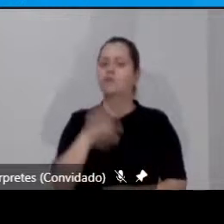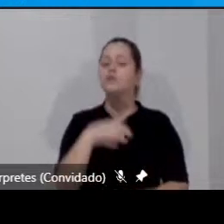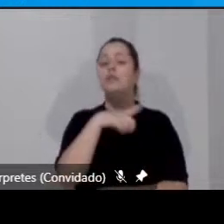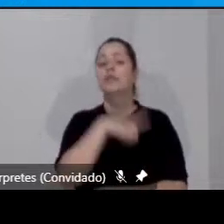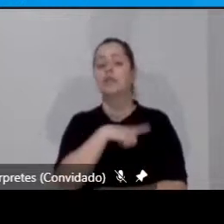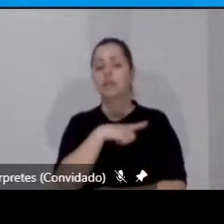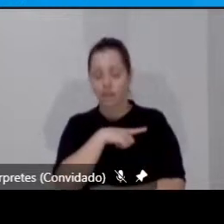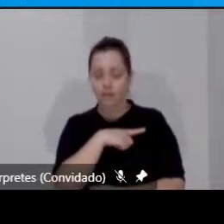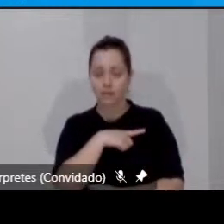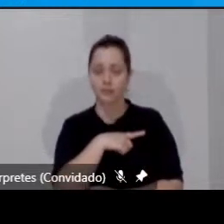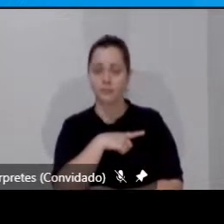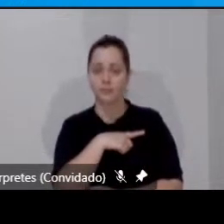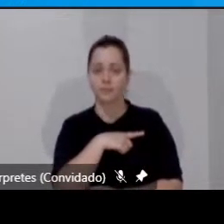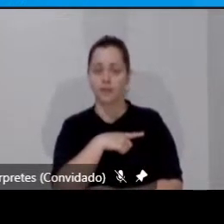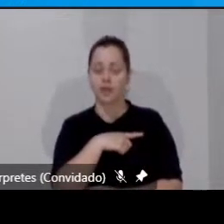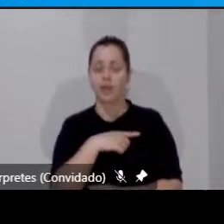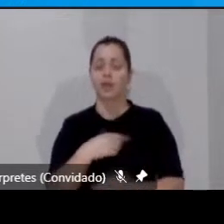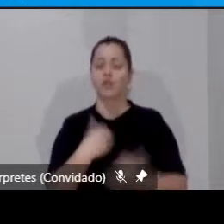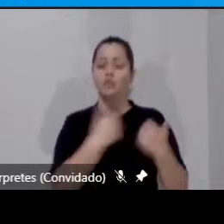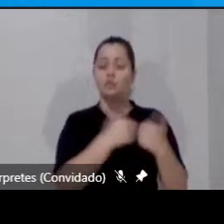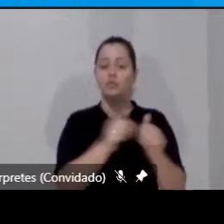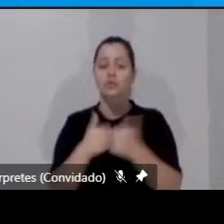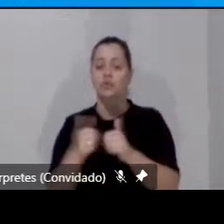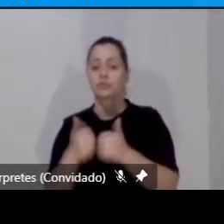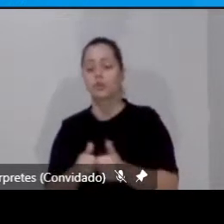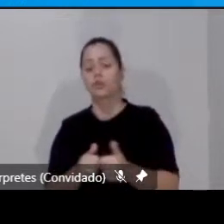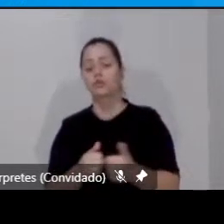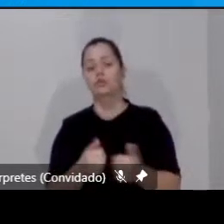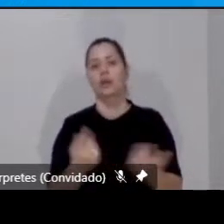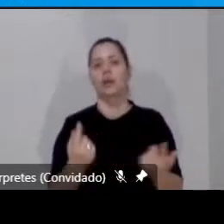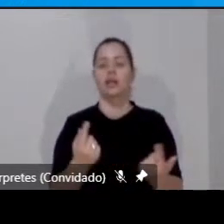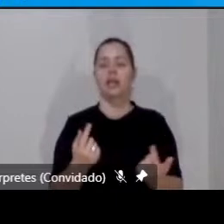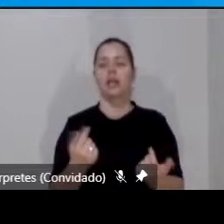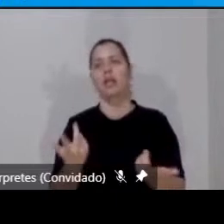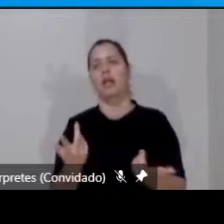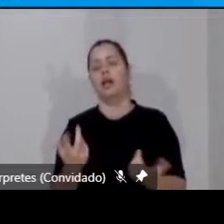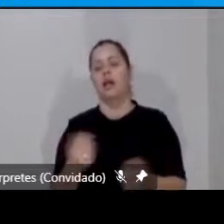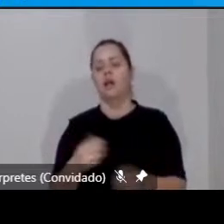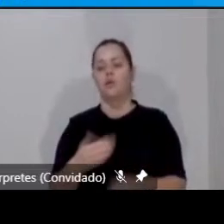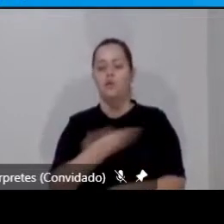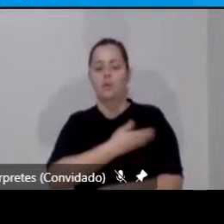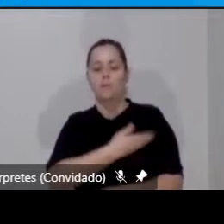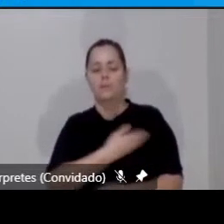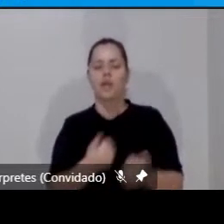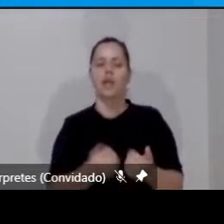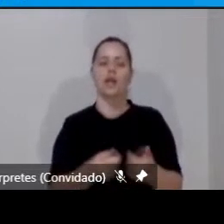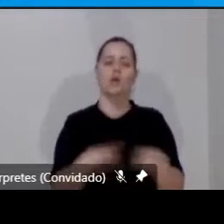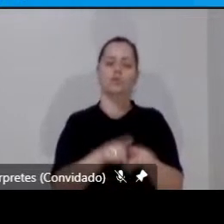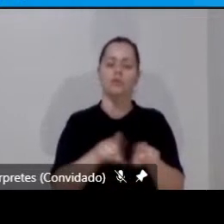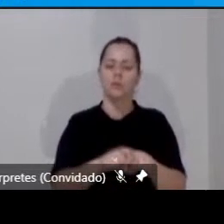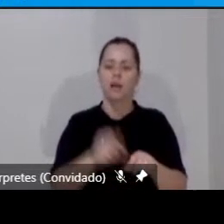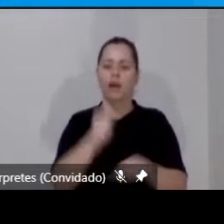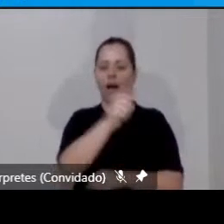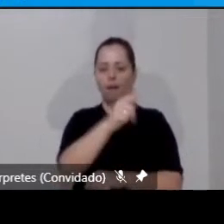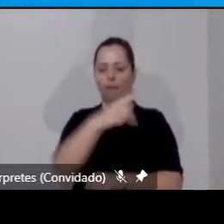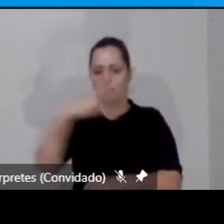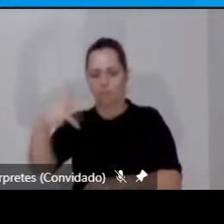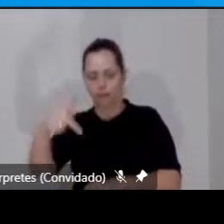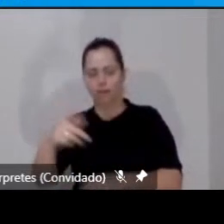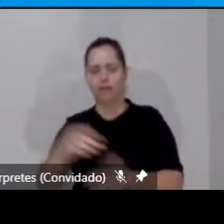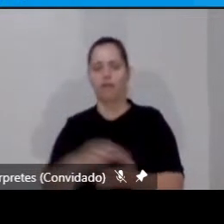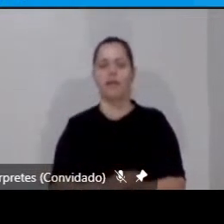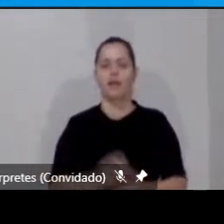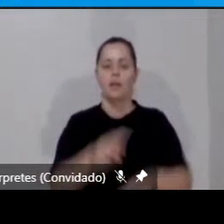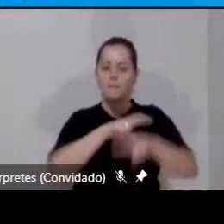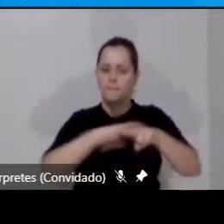os meios de transporte complementares, seja carona, carro por aplicativo, algum sistema de metrô,